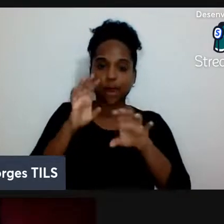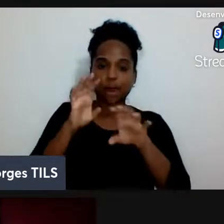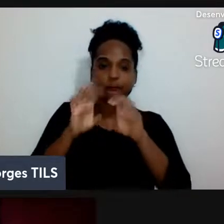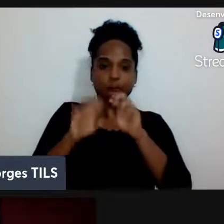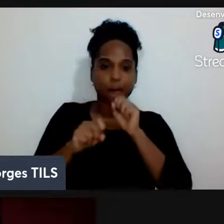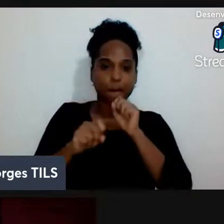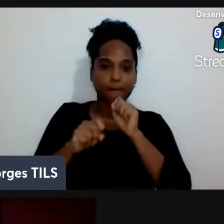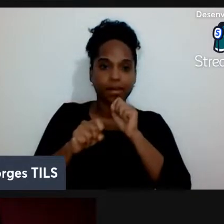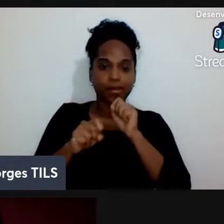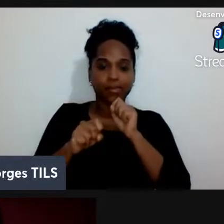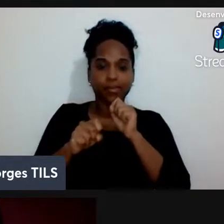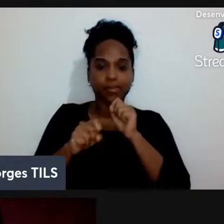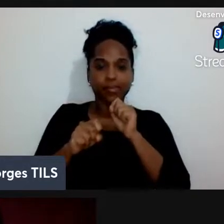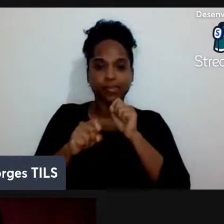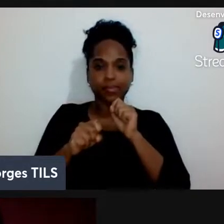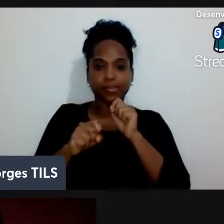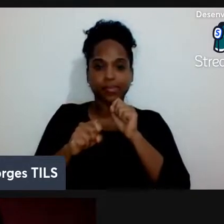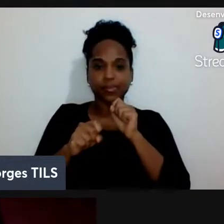com